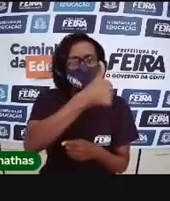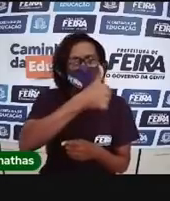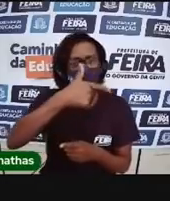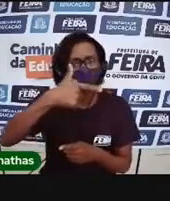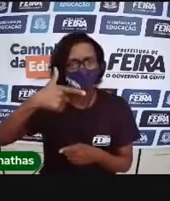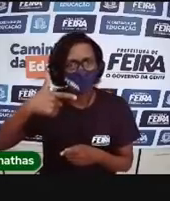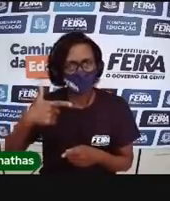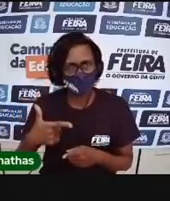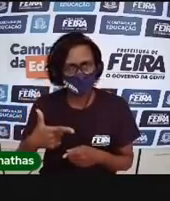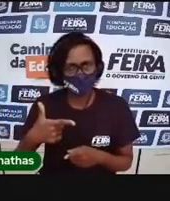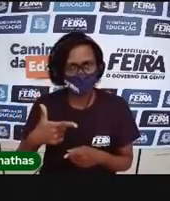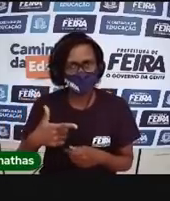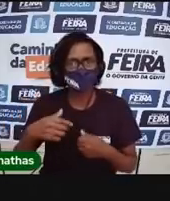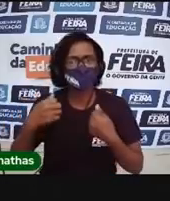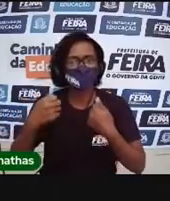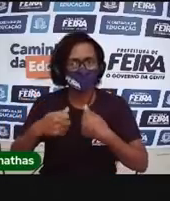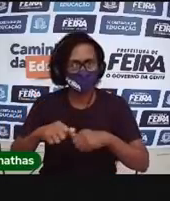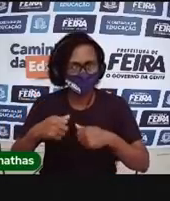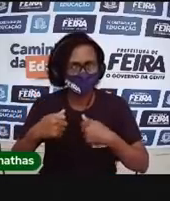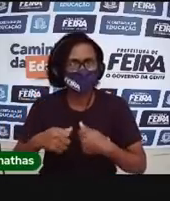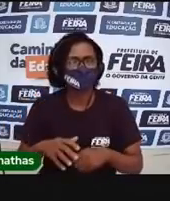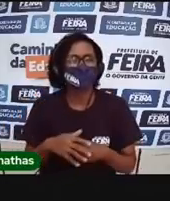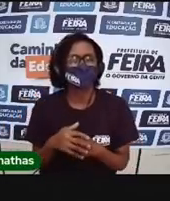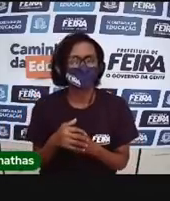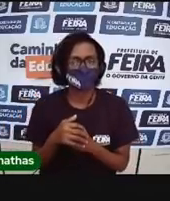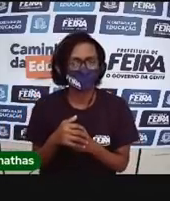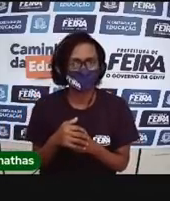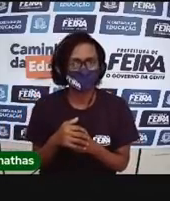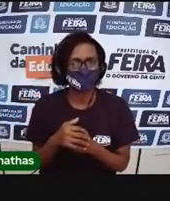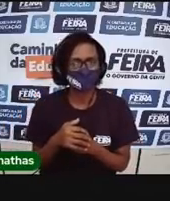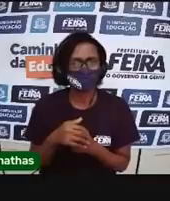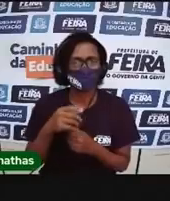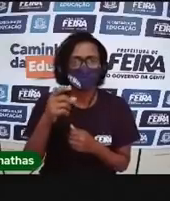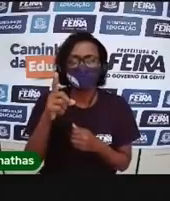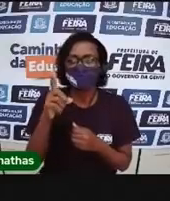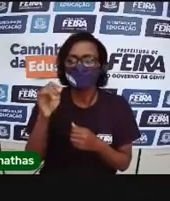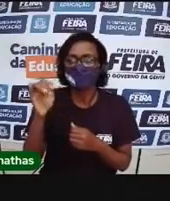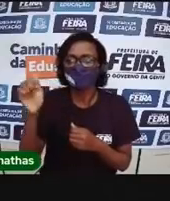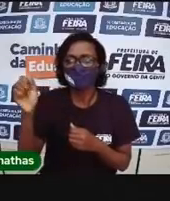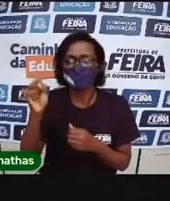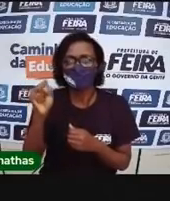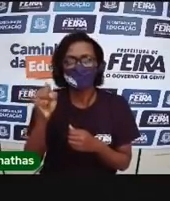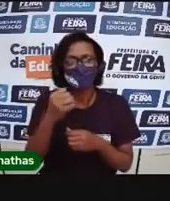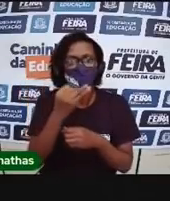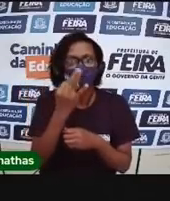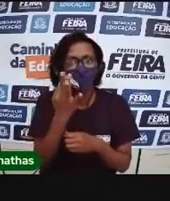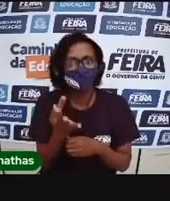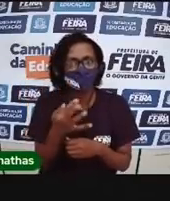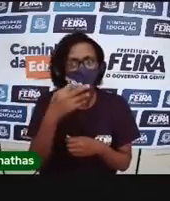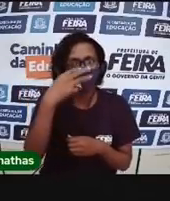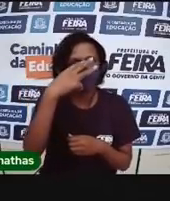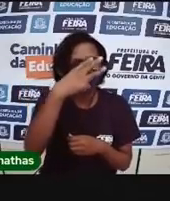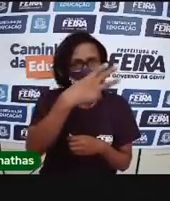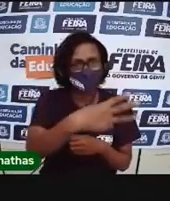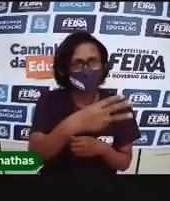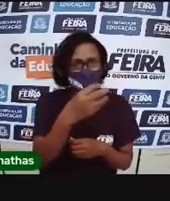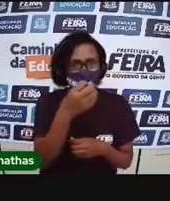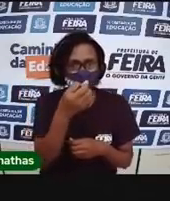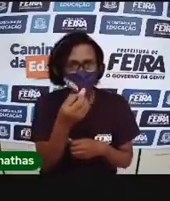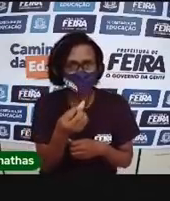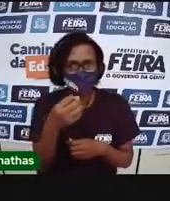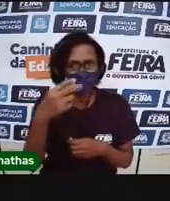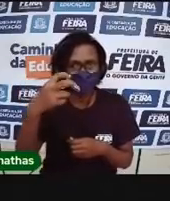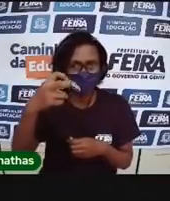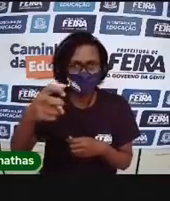meses. E ele tem 365 dias. E tudo isso tá lá, ó, registradinho